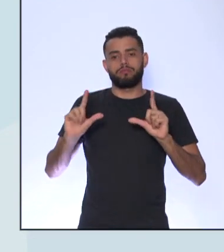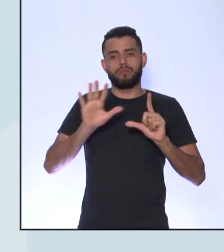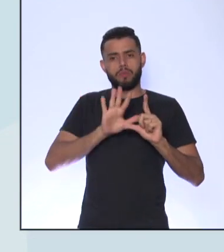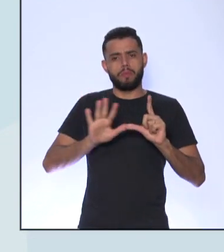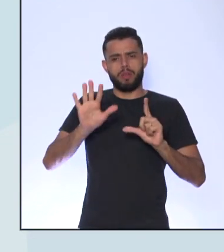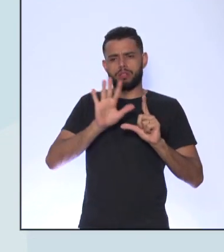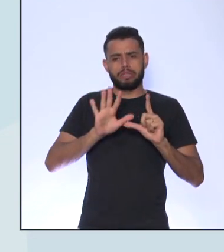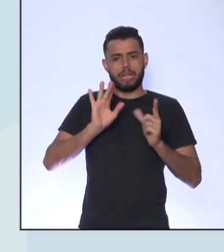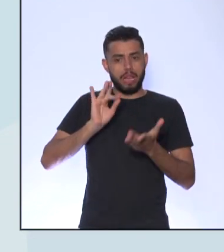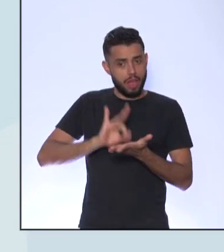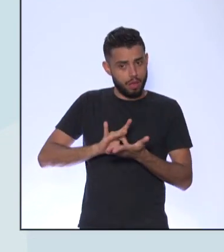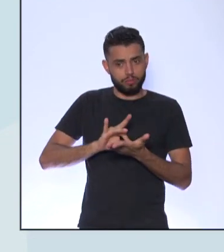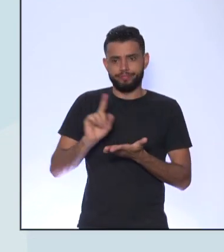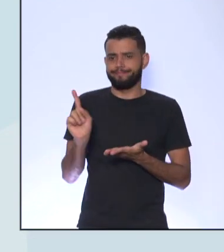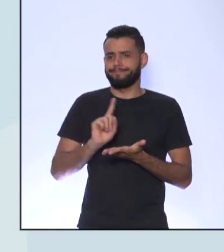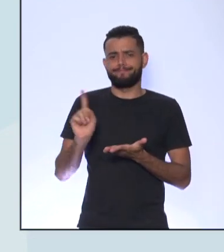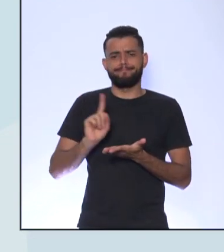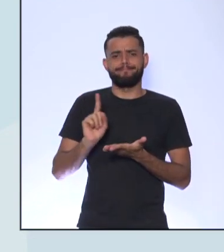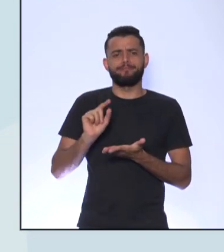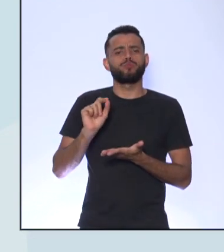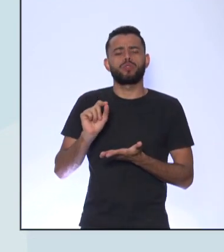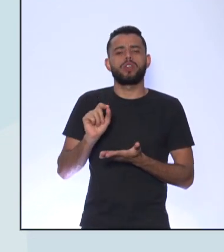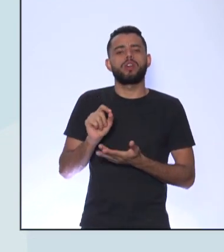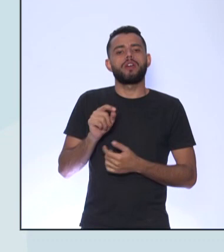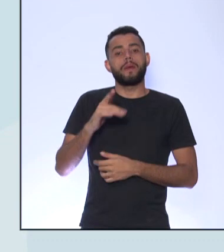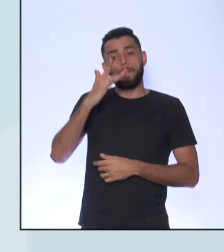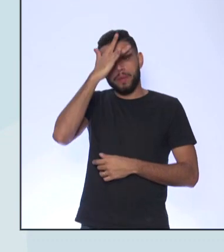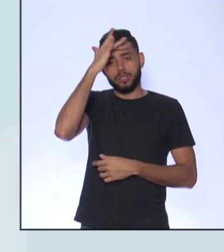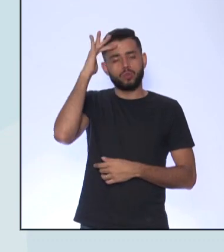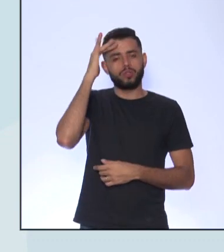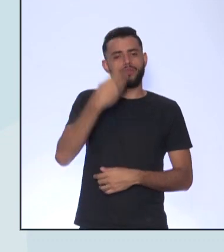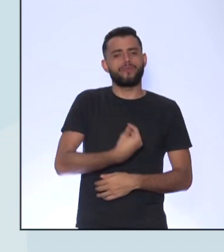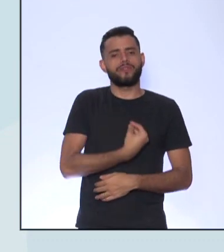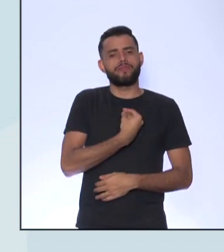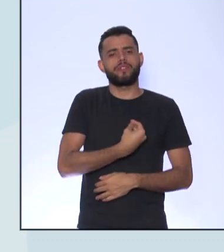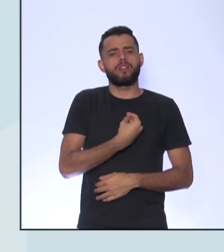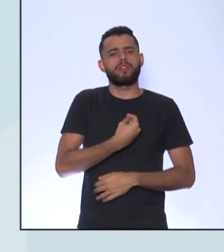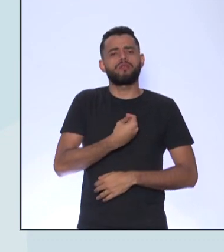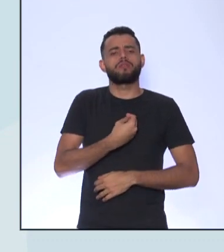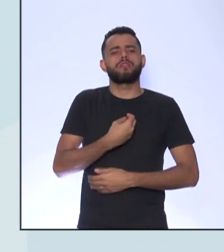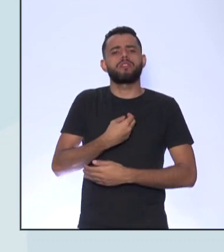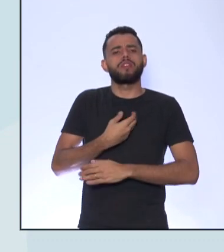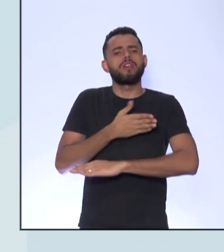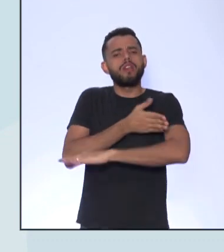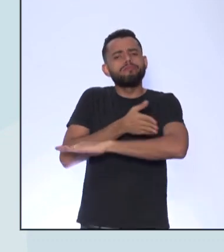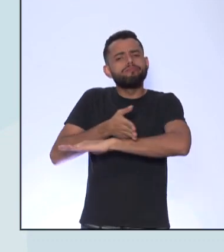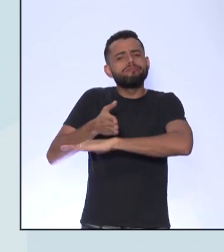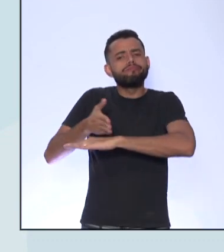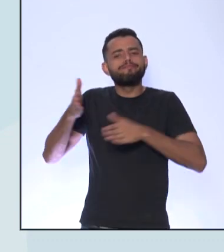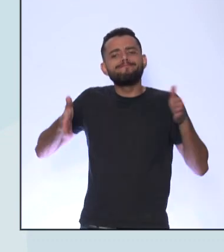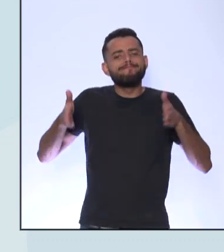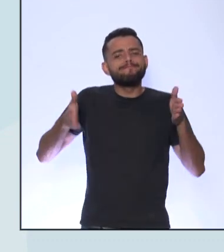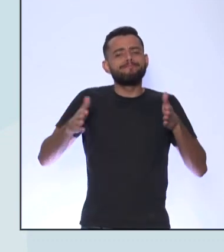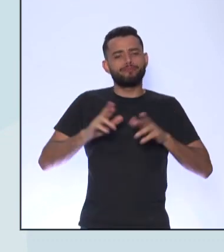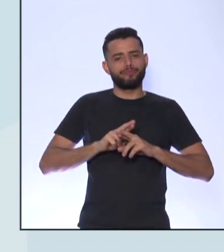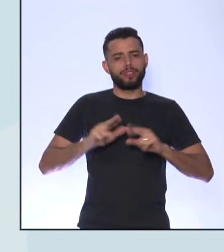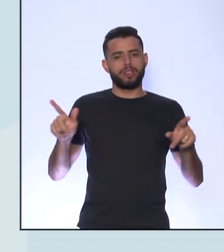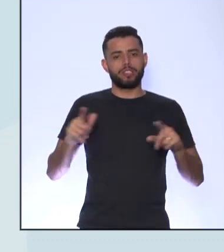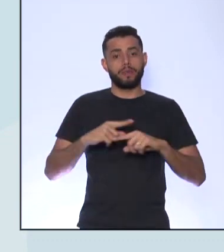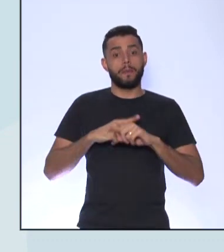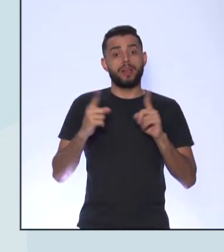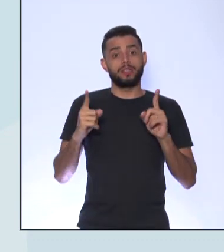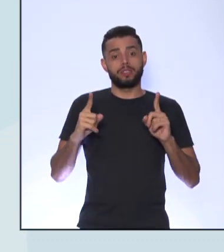imagem Aparecem Várias pessoas Que viveram em épocas Diferentes Na época do iluminismo Só que estão todas Presentes nessa reunião